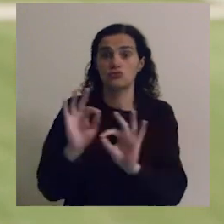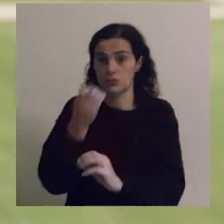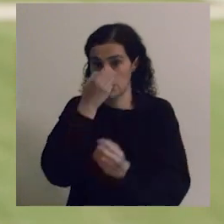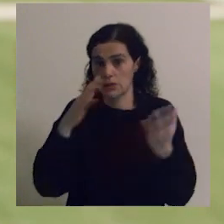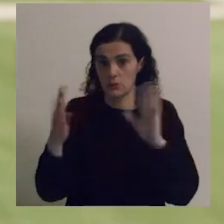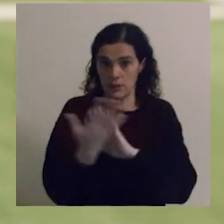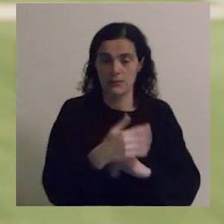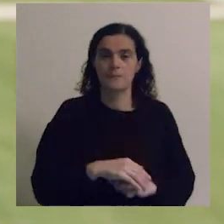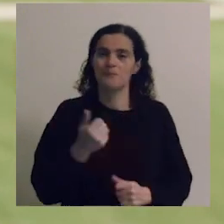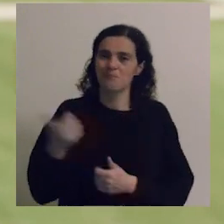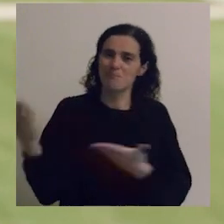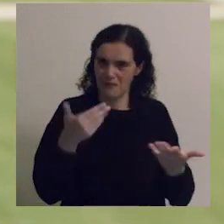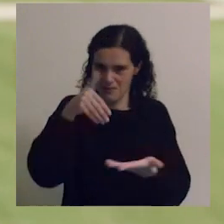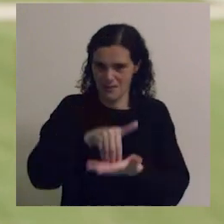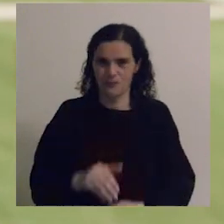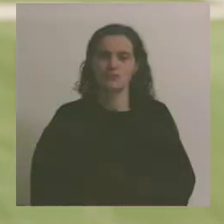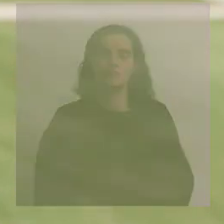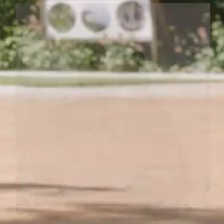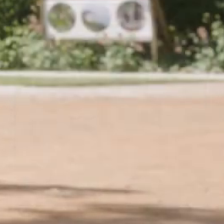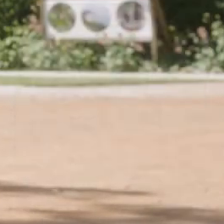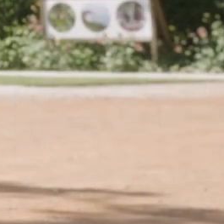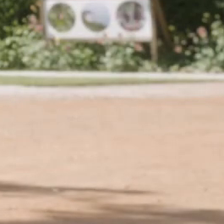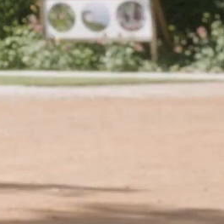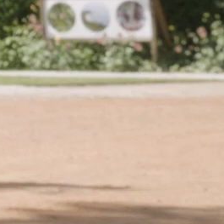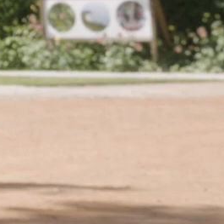conservação da natureza. Bem-vindos a Serralvos.